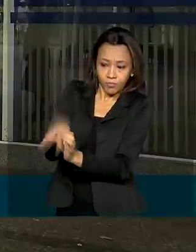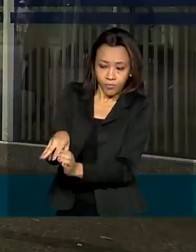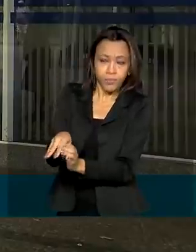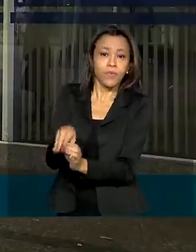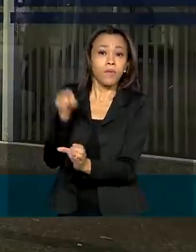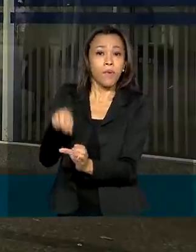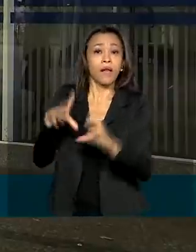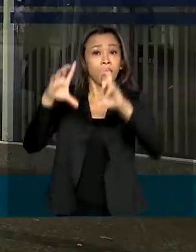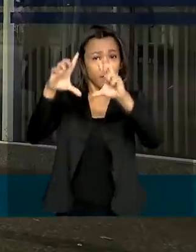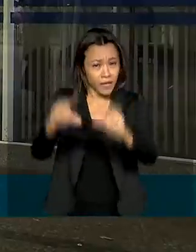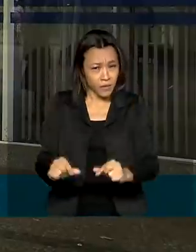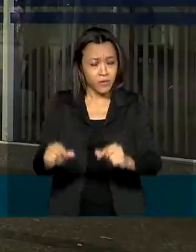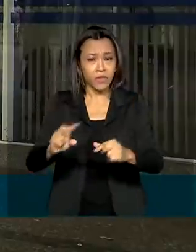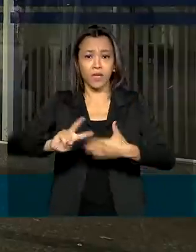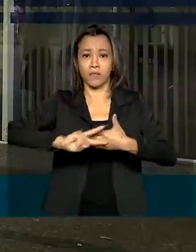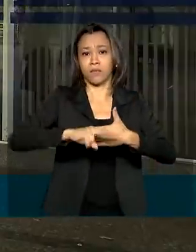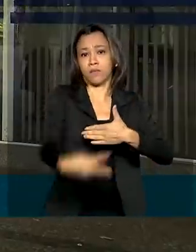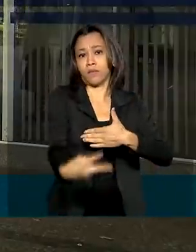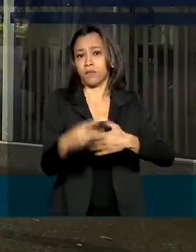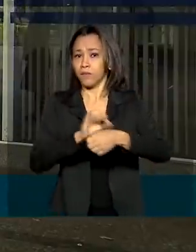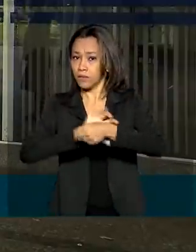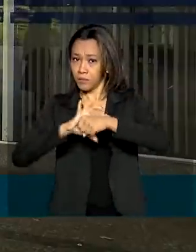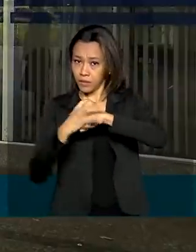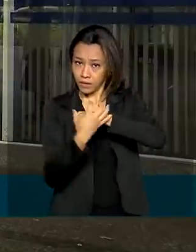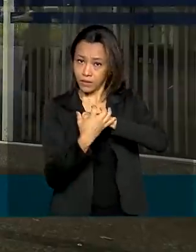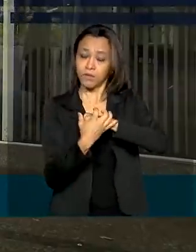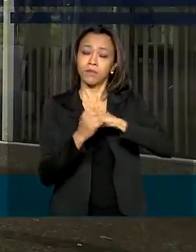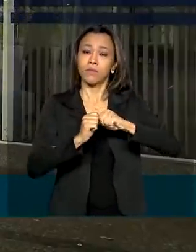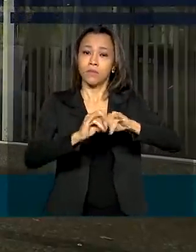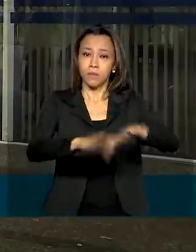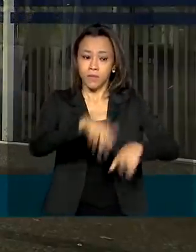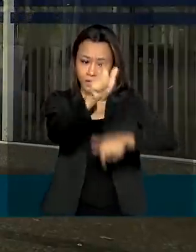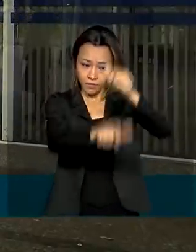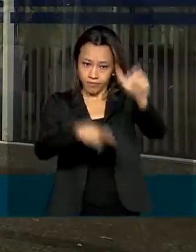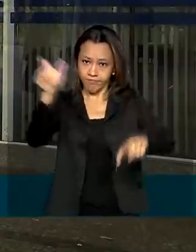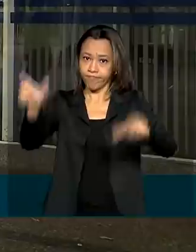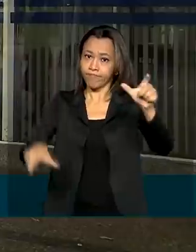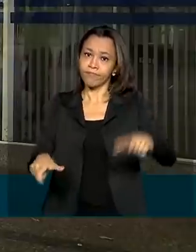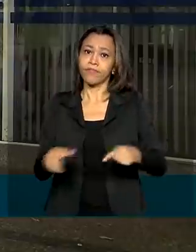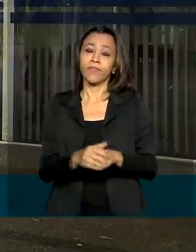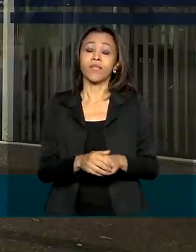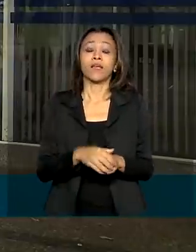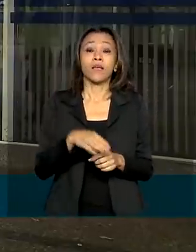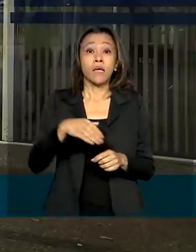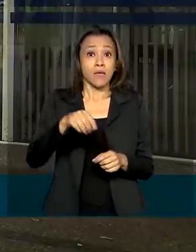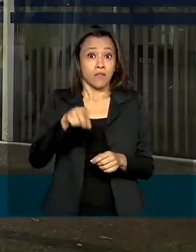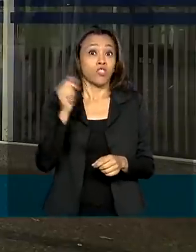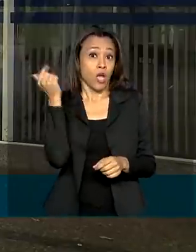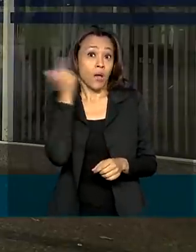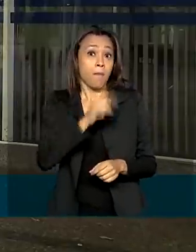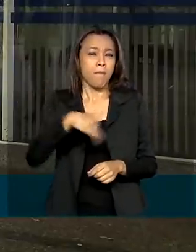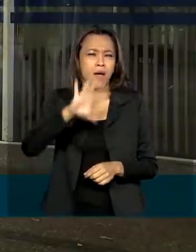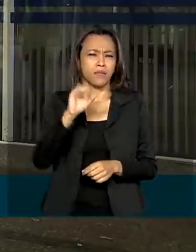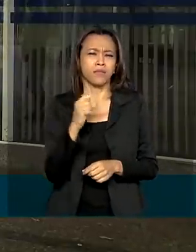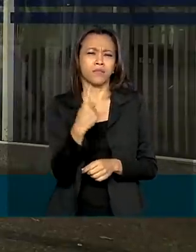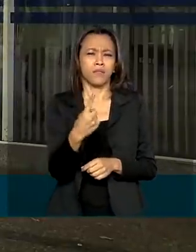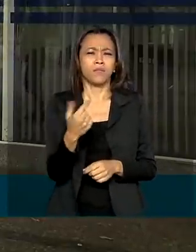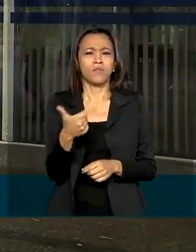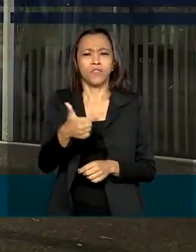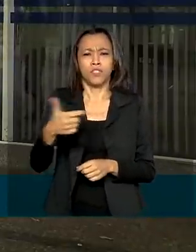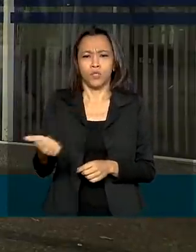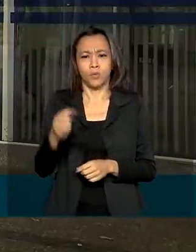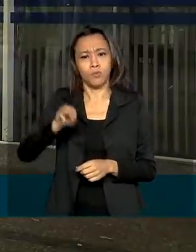para reduzir os impactos da pandemia do coronavírus. Cerca de 121 milhões de brasileiros foram alcançados por essas medidas.